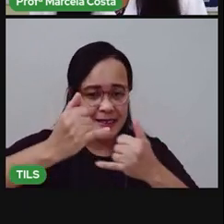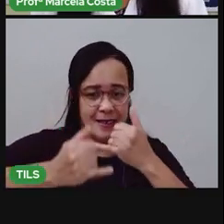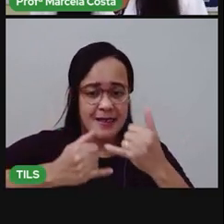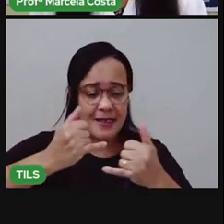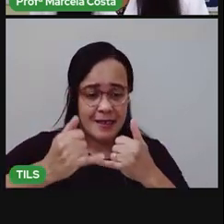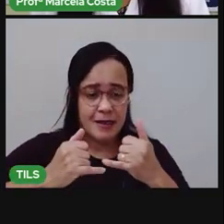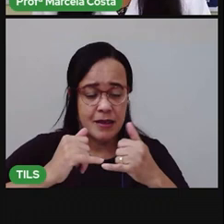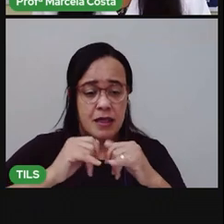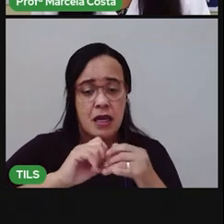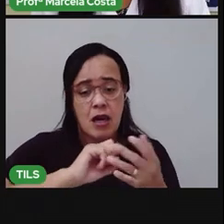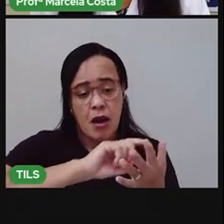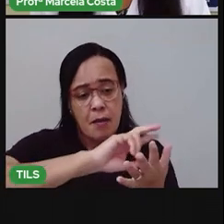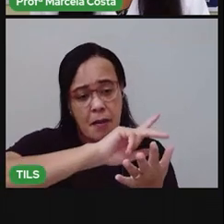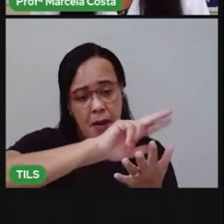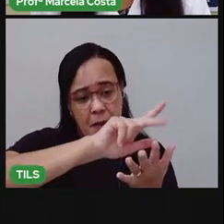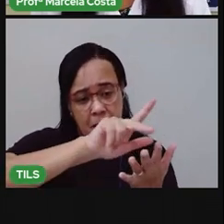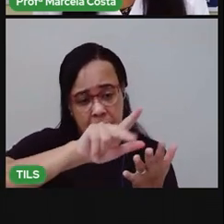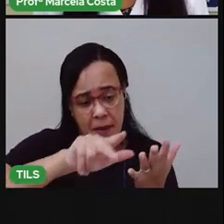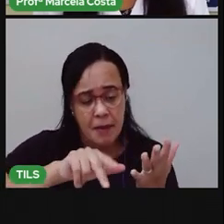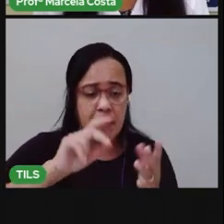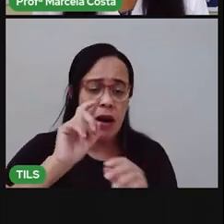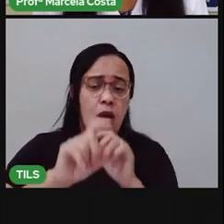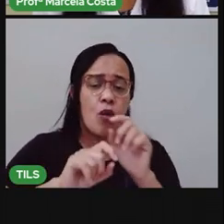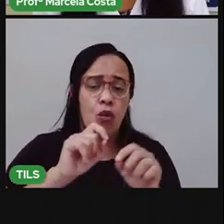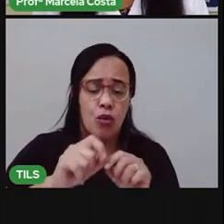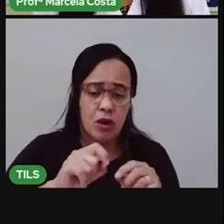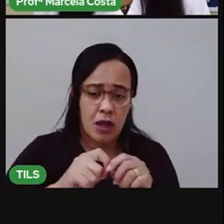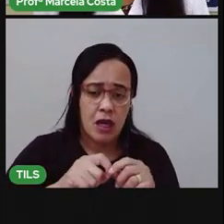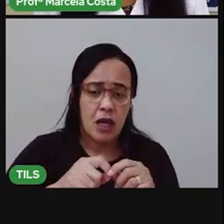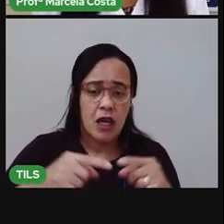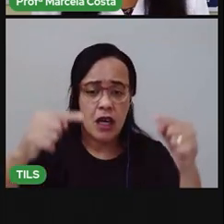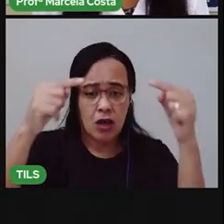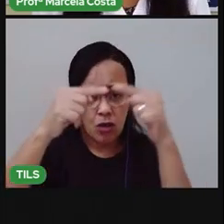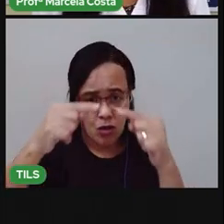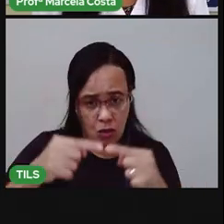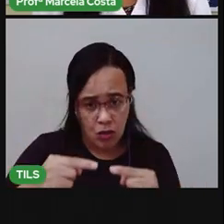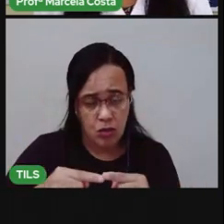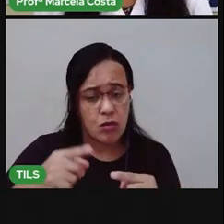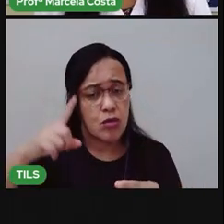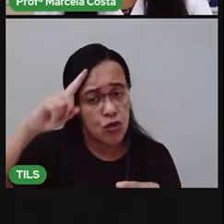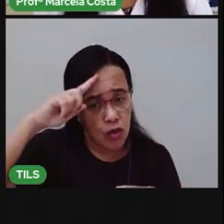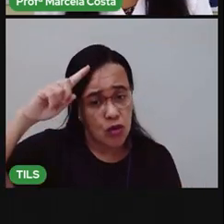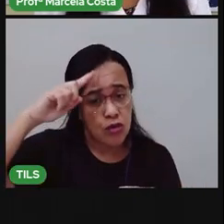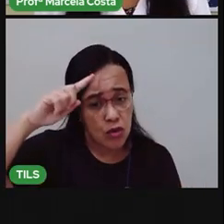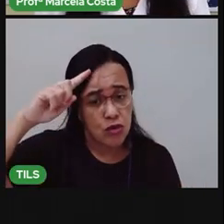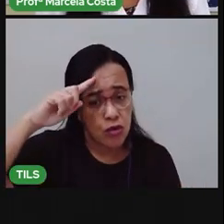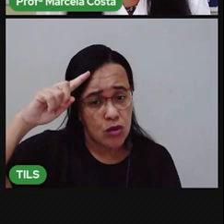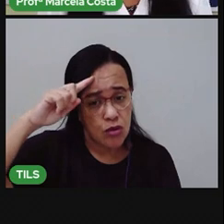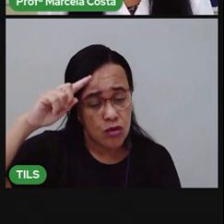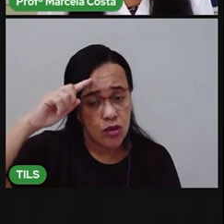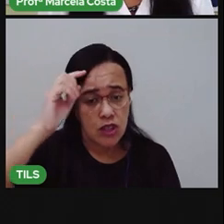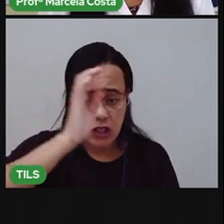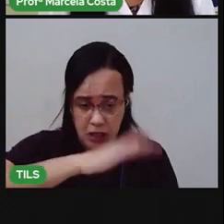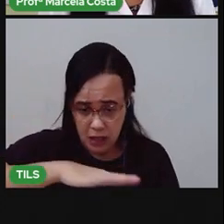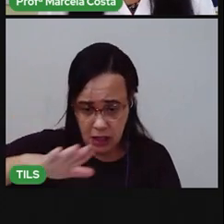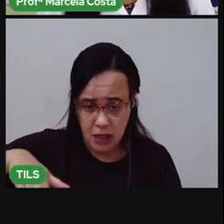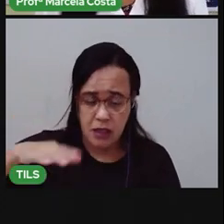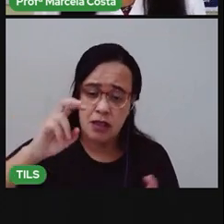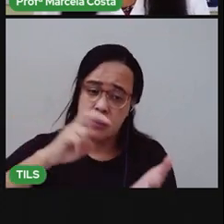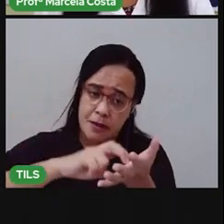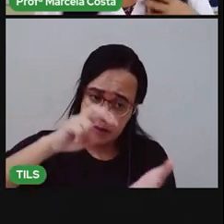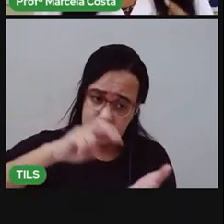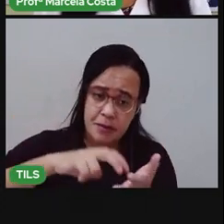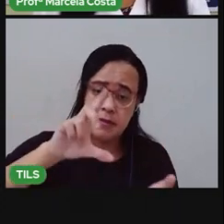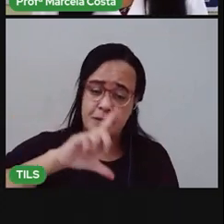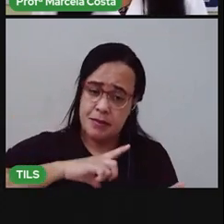São tarefas comuns as rotinas das crianças pela manhã. Vamos